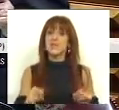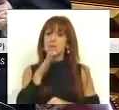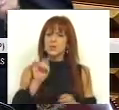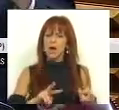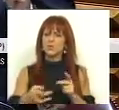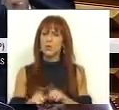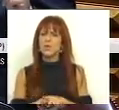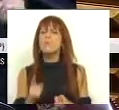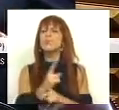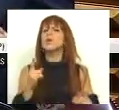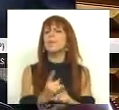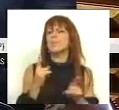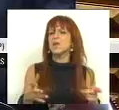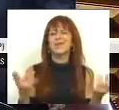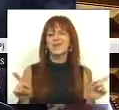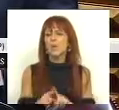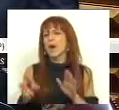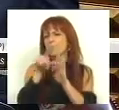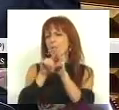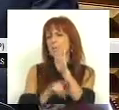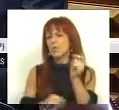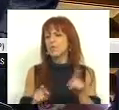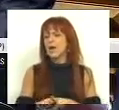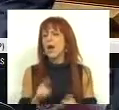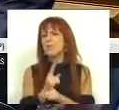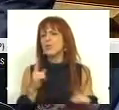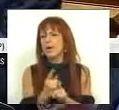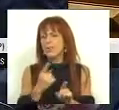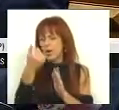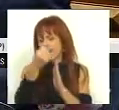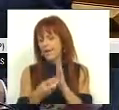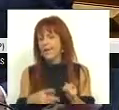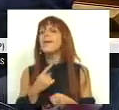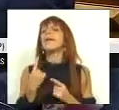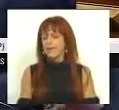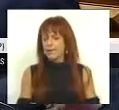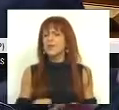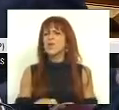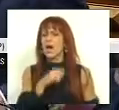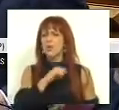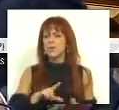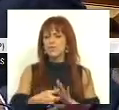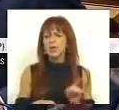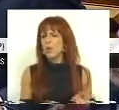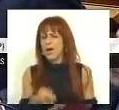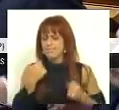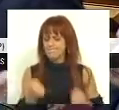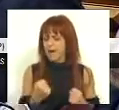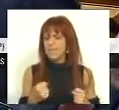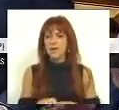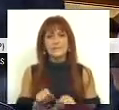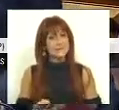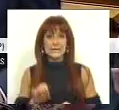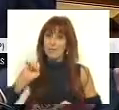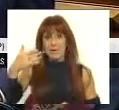que também foi alterada a disposição de motivos. Enfim, não é o articulado, mas a disposição de motivos, se calhar, a justificação da apresentação do projeto não era suficientemente sólida na